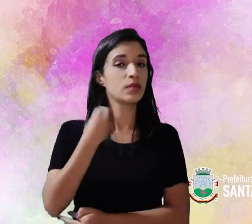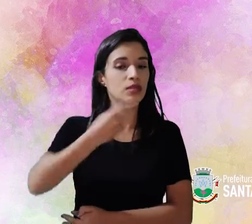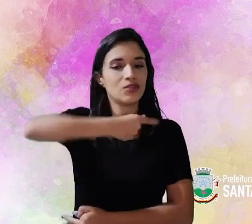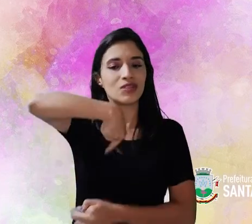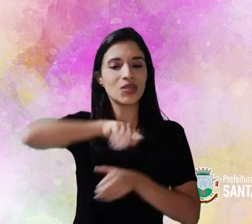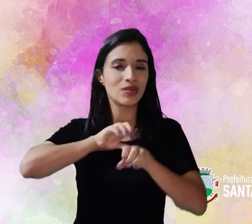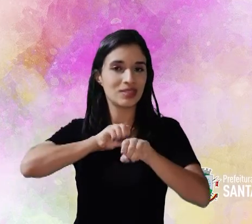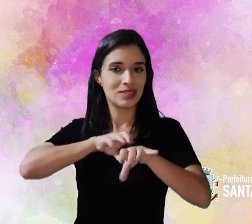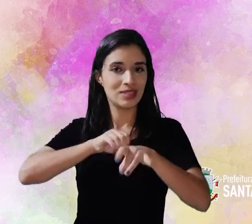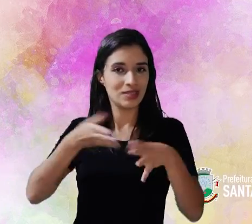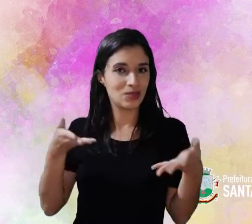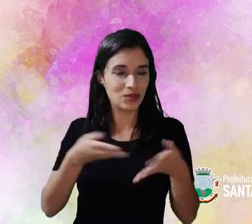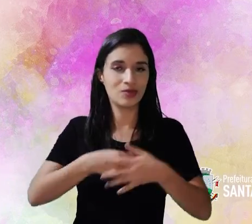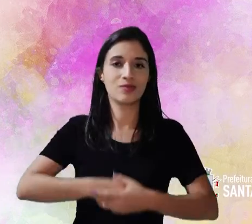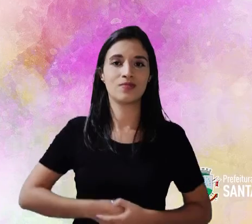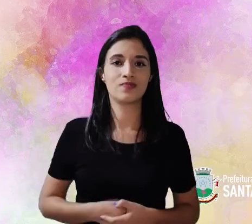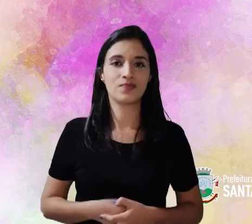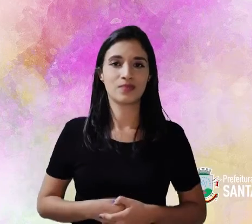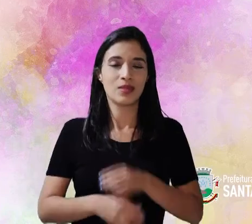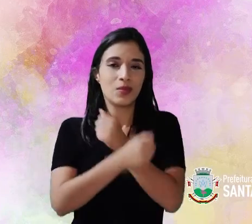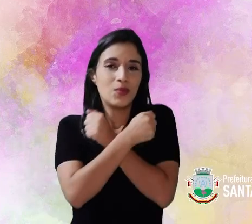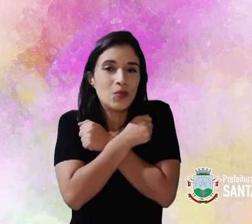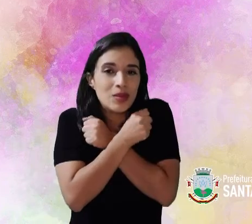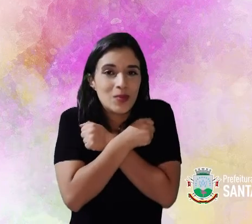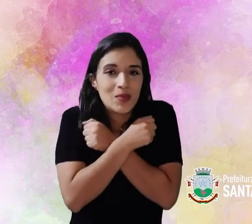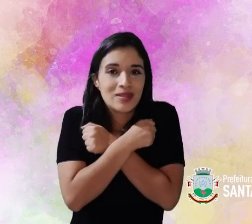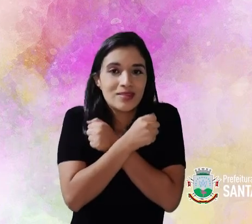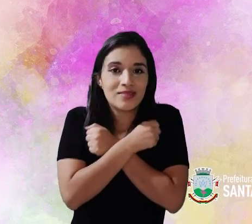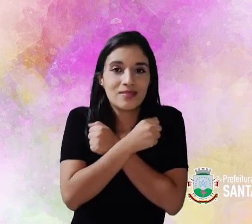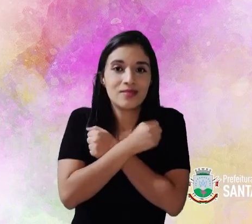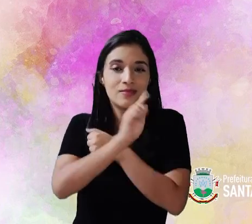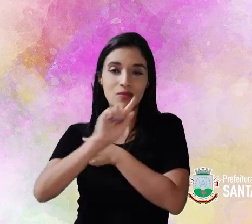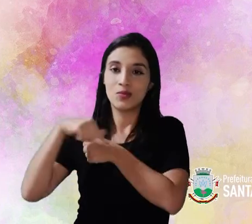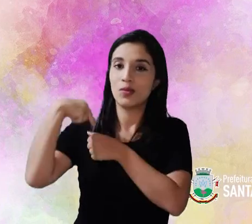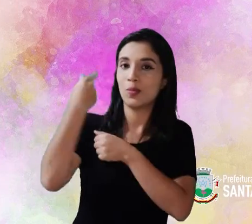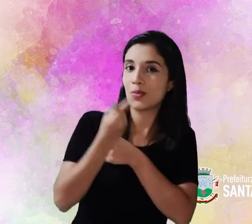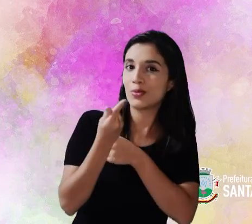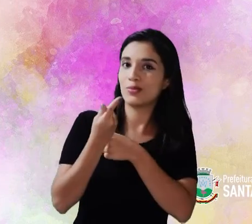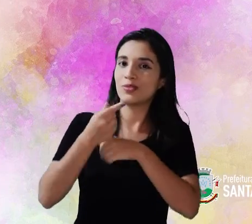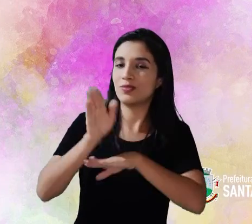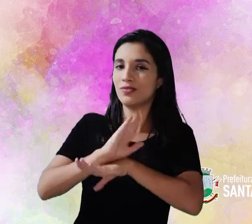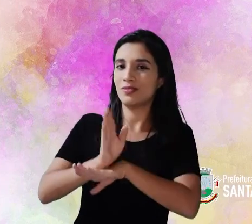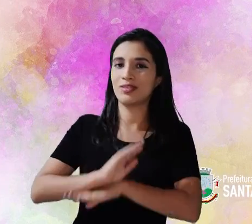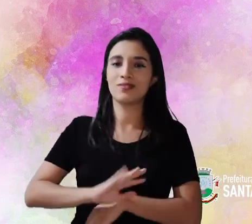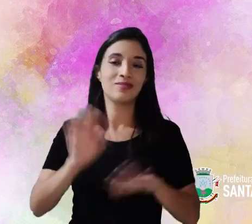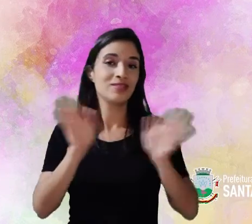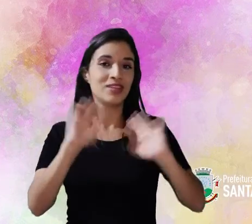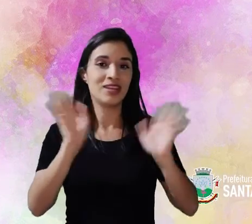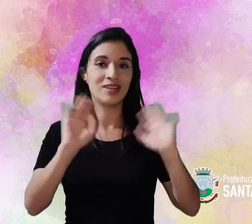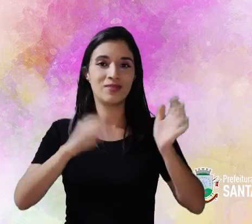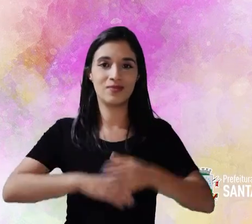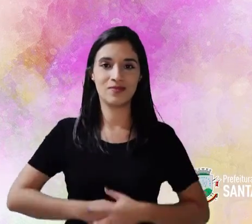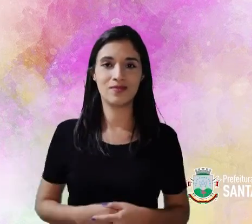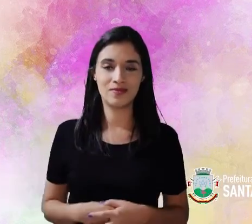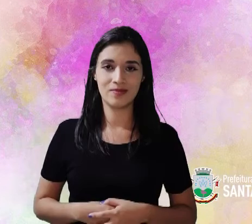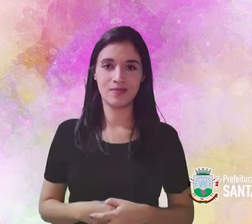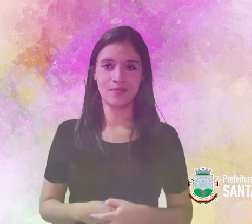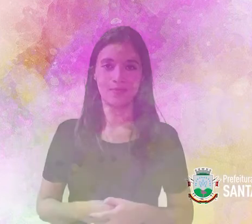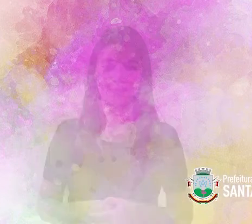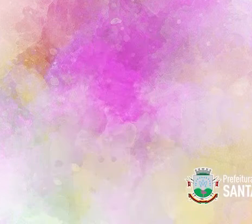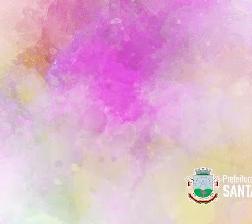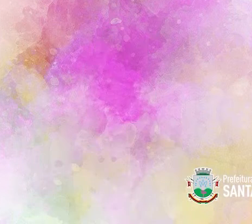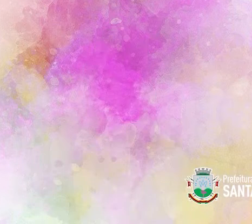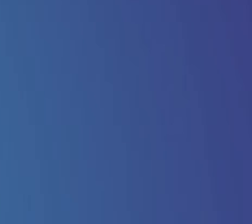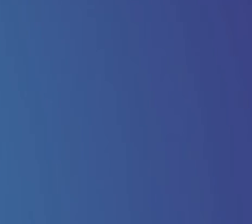experiências que nós vimos no programa de hoje. Um abraço apertado e nos vemos no próximo episódio. Tchau!